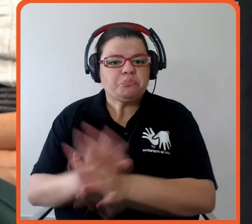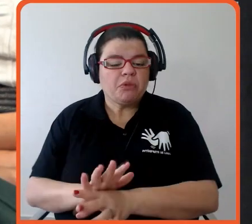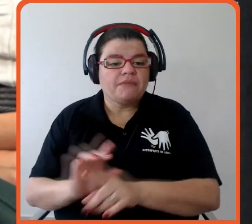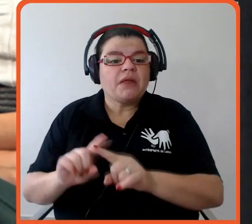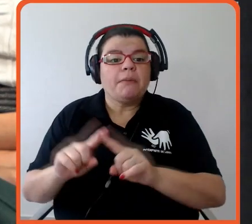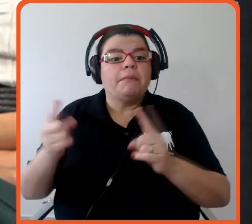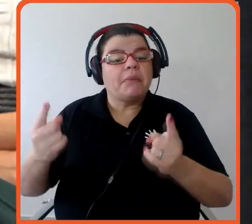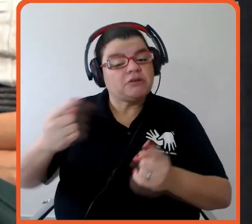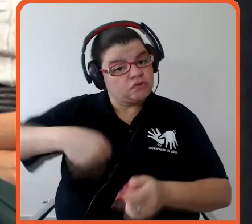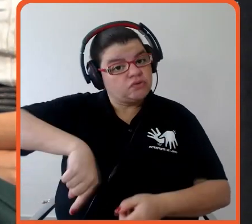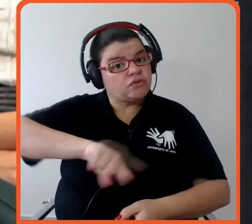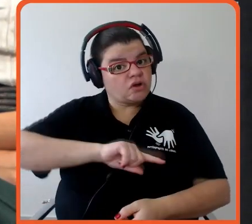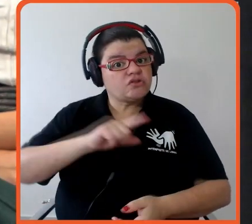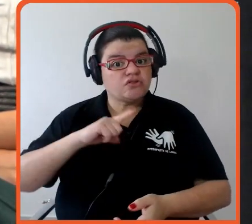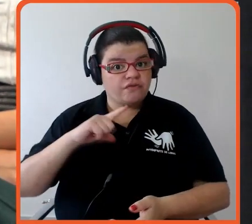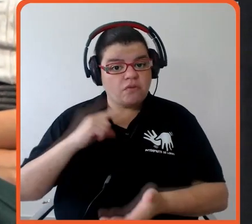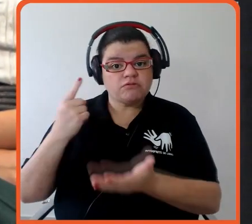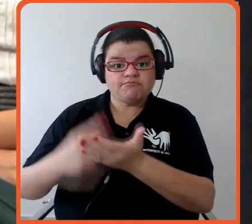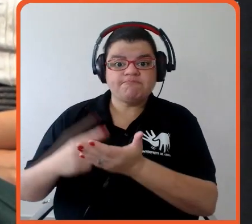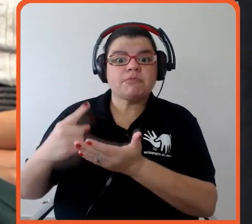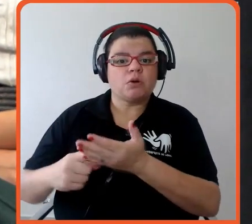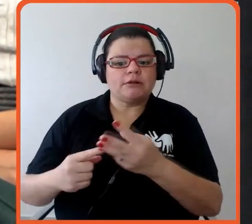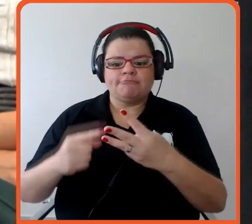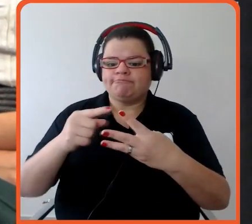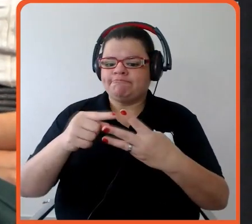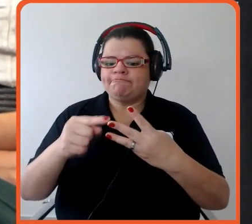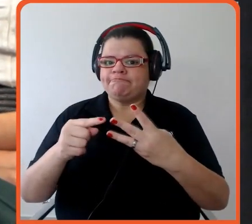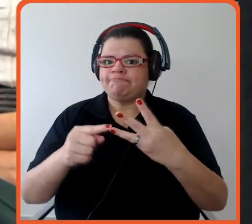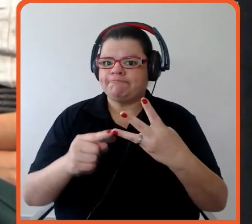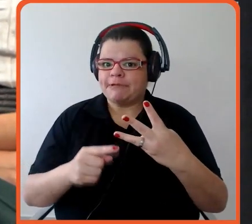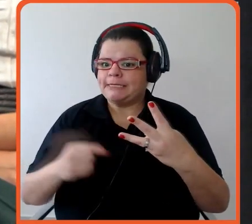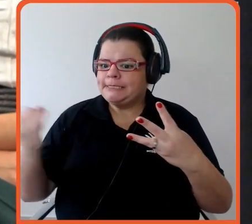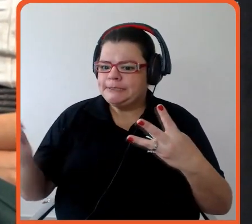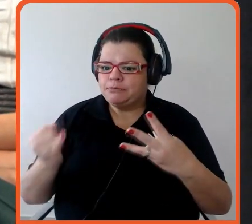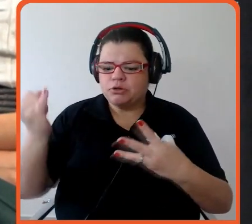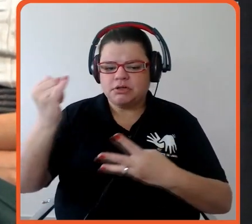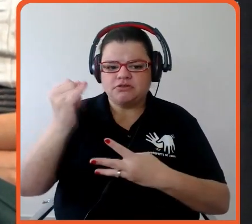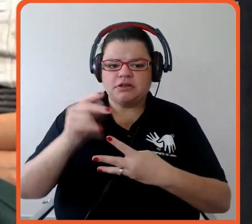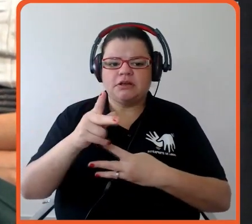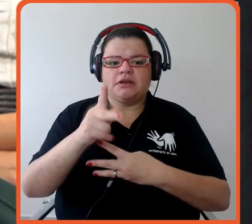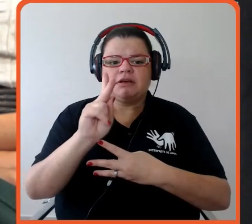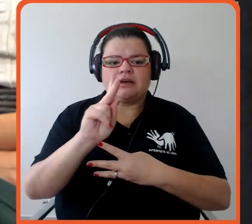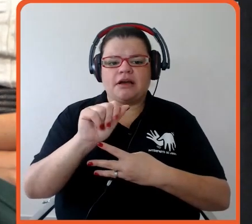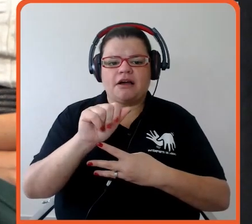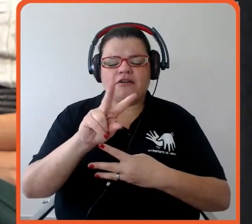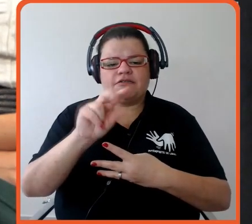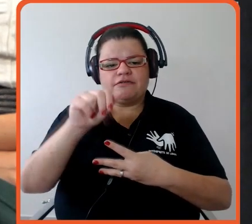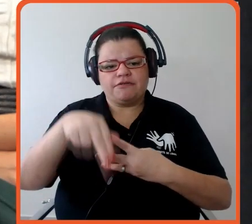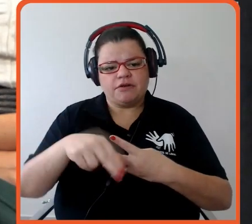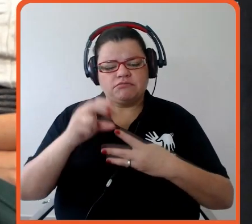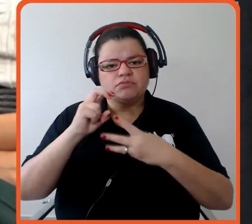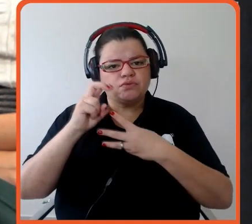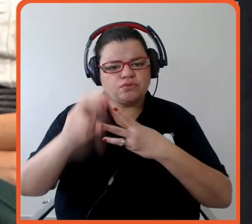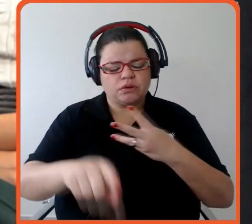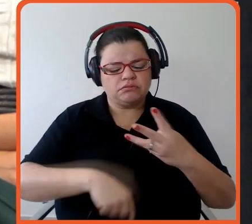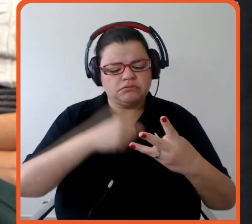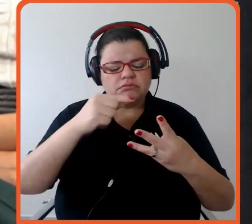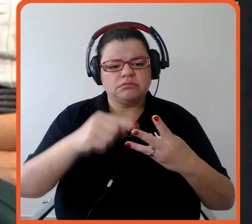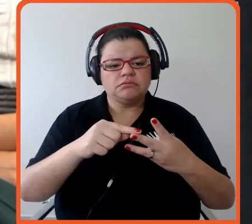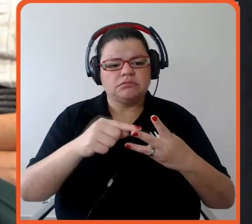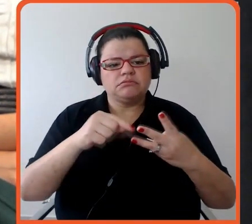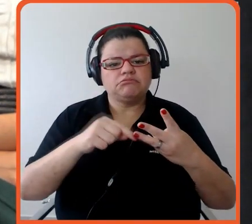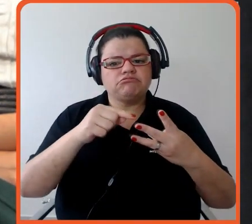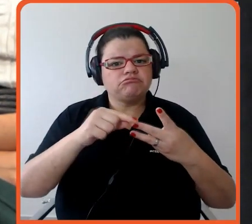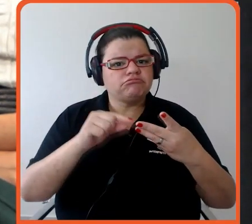importantes lá, né, três, principalmente, um de cavão, que é se o Brasil não entrou, e outros dois, que,